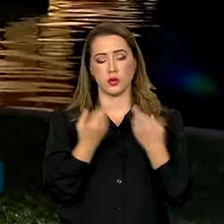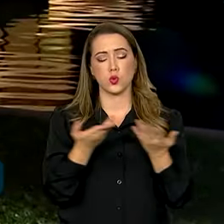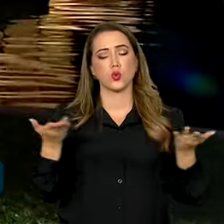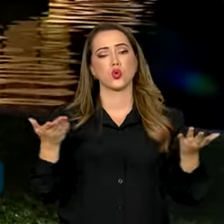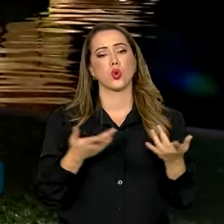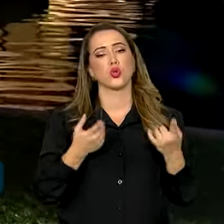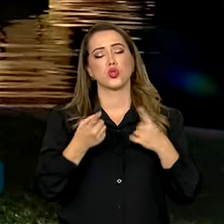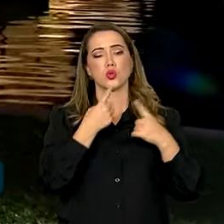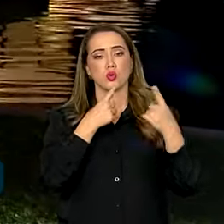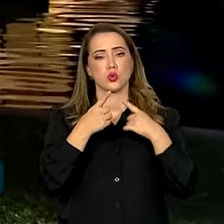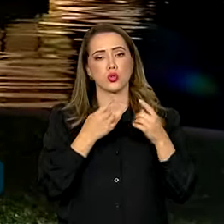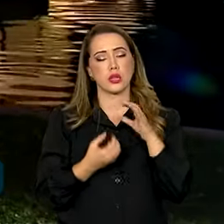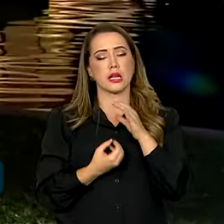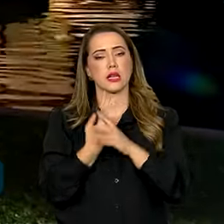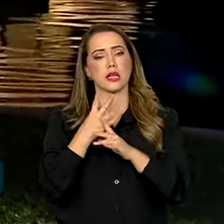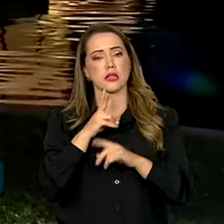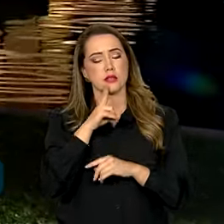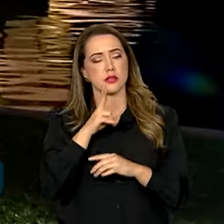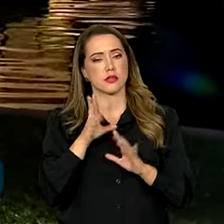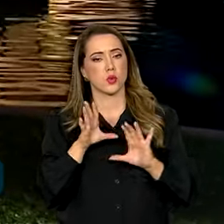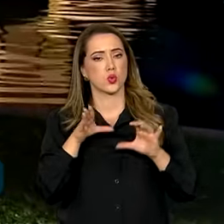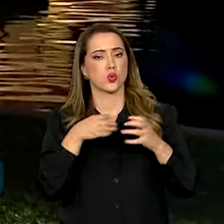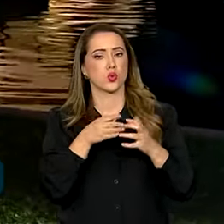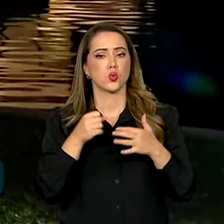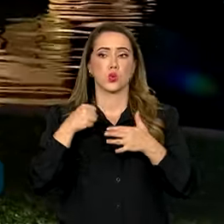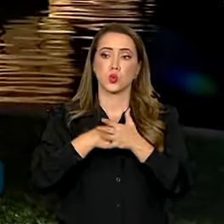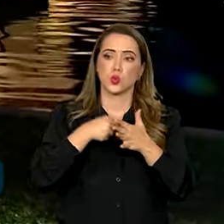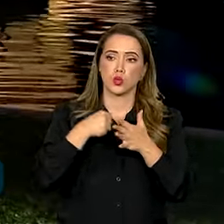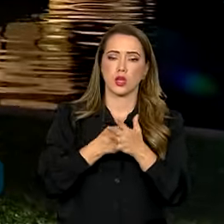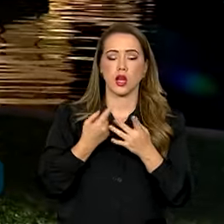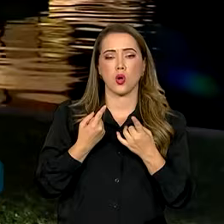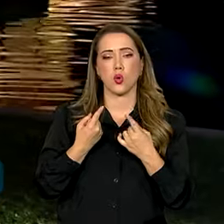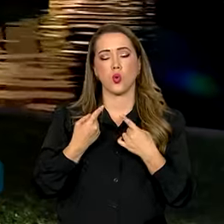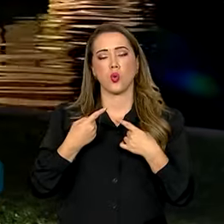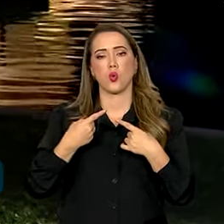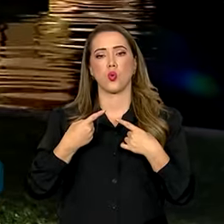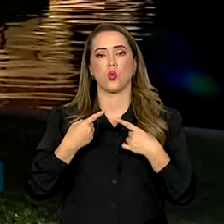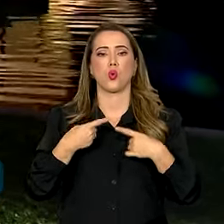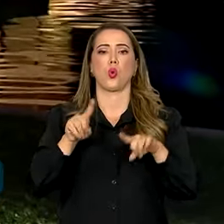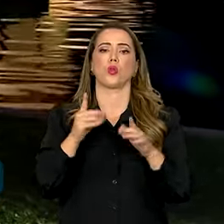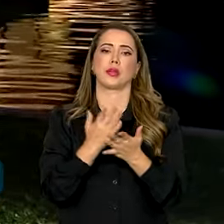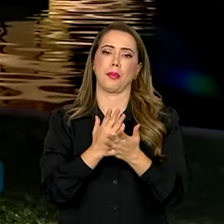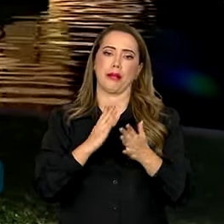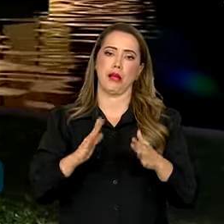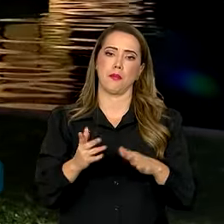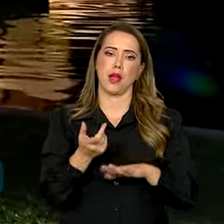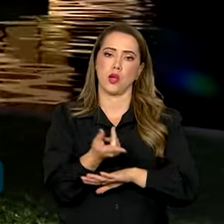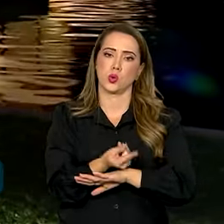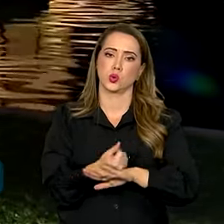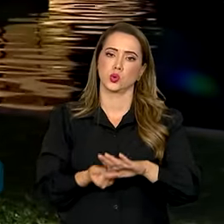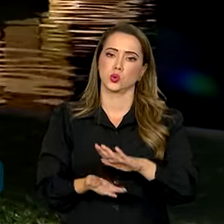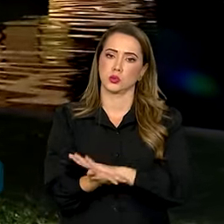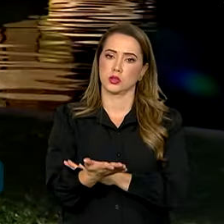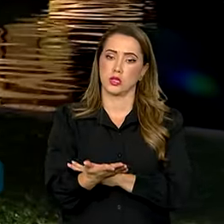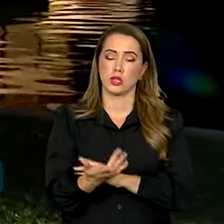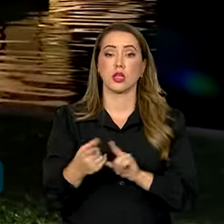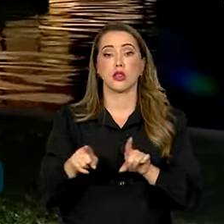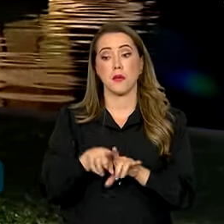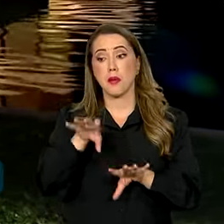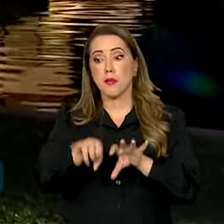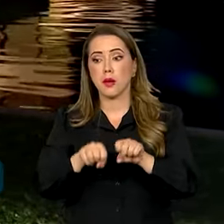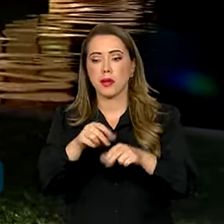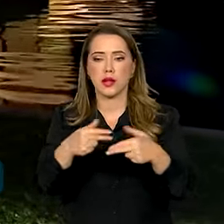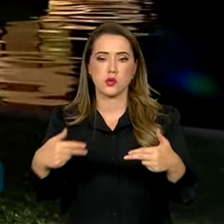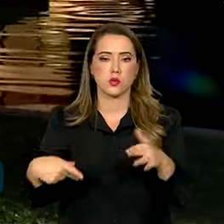discutir a criação de uma força-tarefa de combate à lavagem de dinheiro e também para a apreensão de bens de